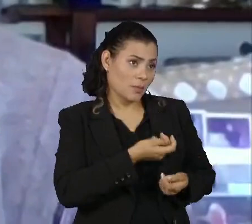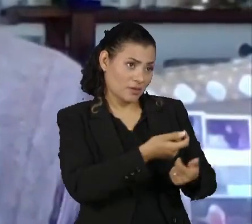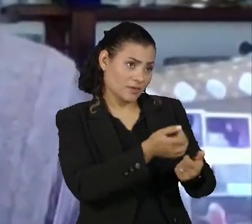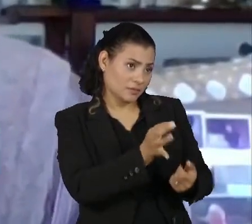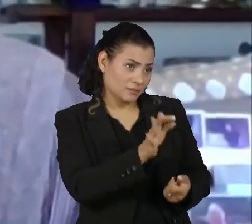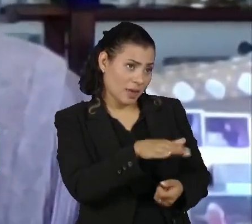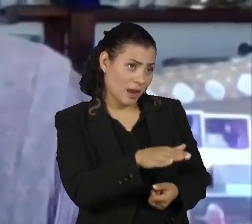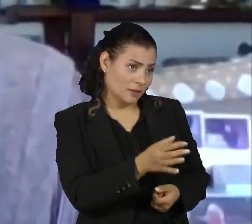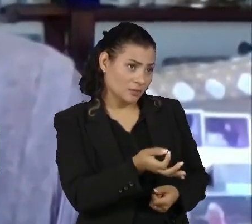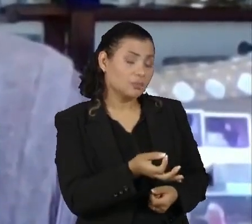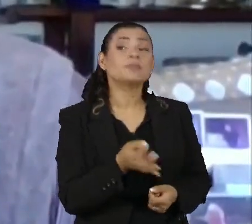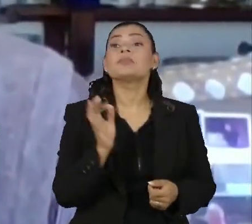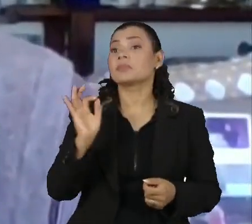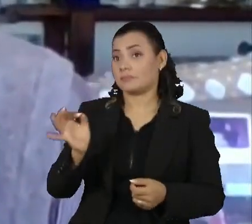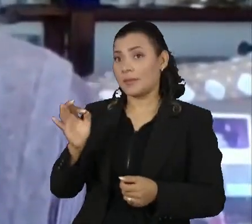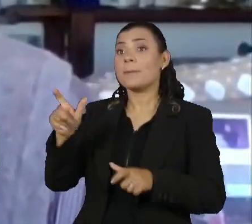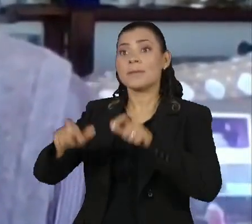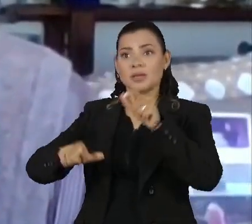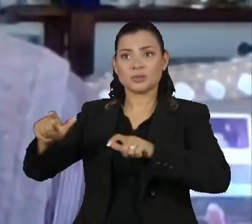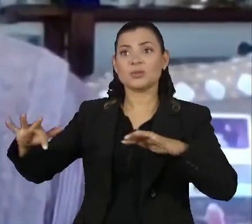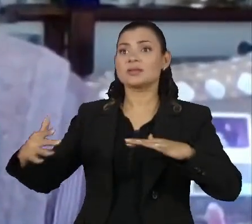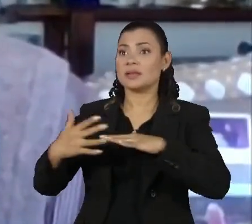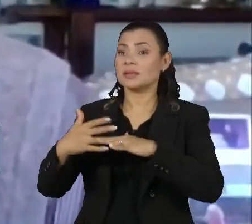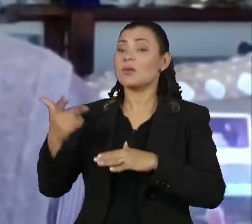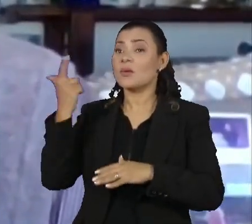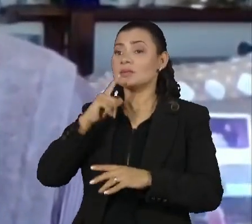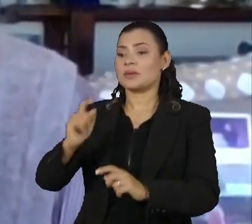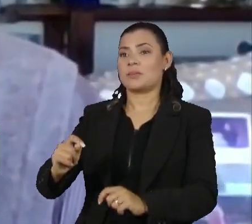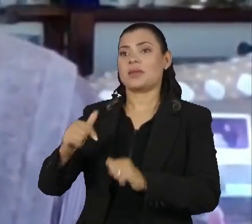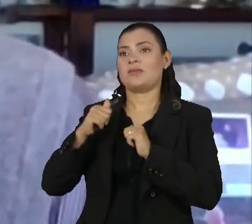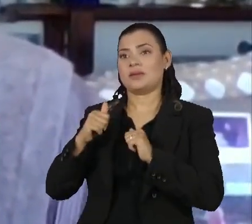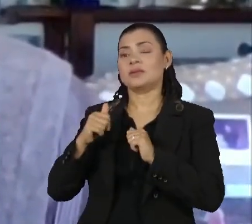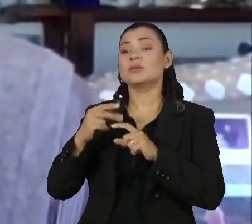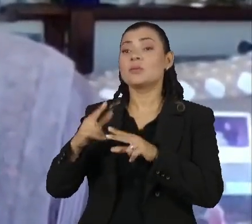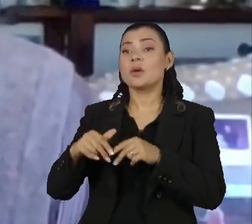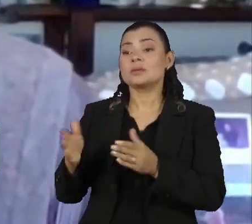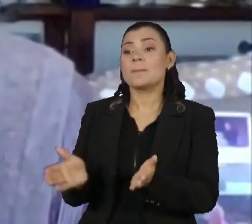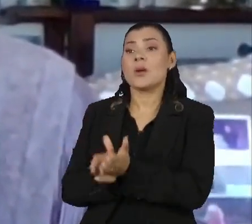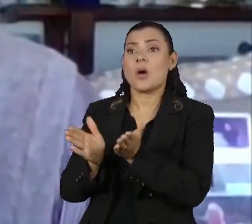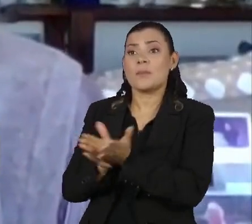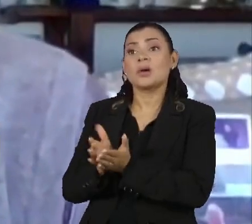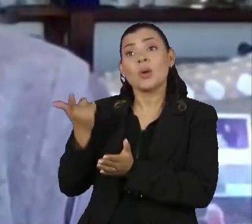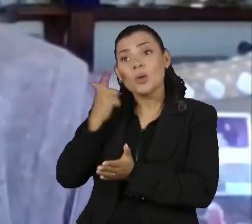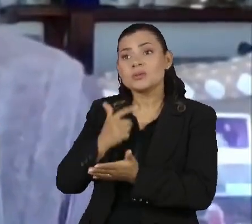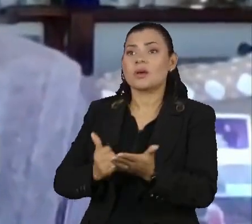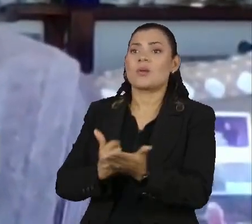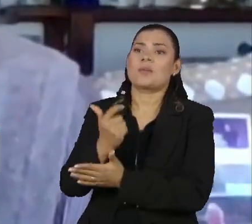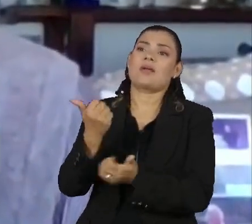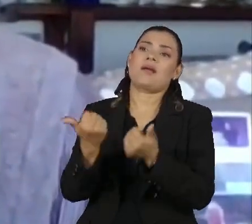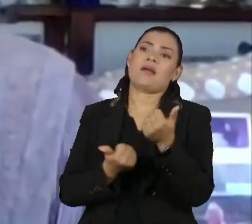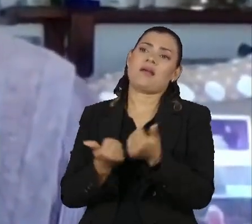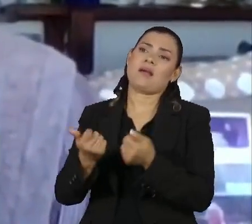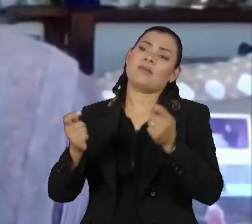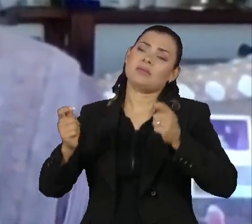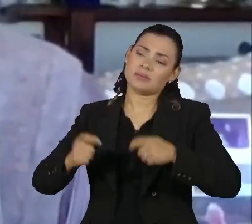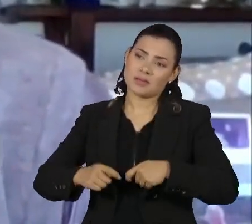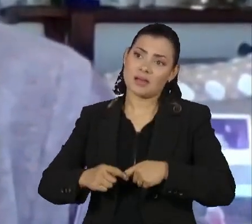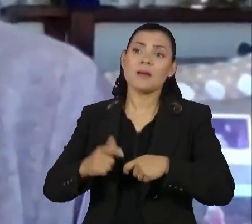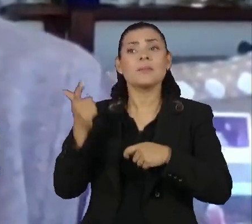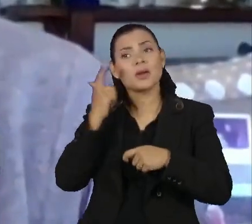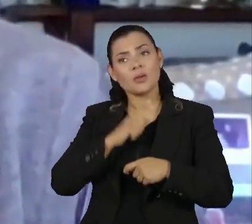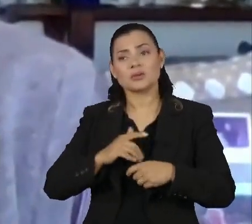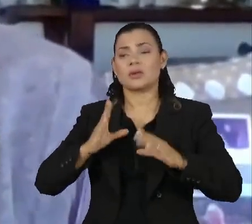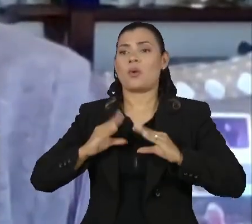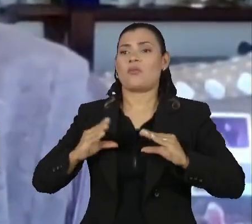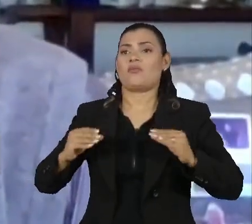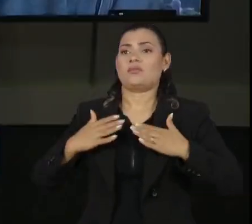dúvida, o cidadão vai se beneficiar muito, sobretudo de mais baixa renda, podendo adquirir o seu carro e ganhar uma